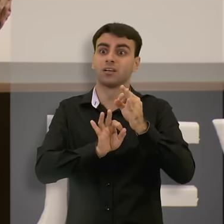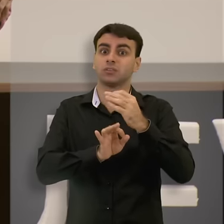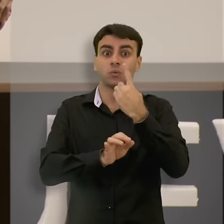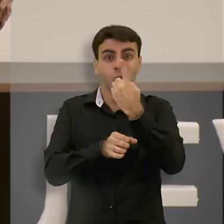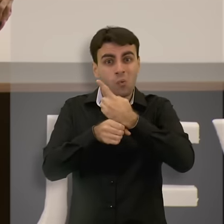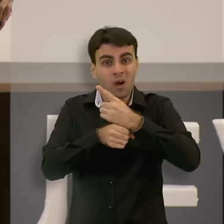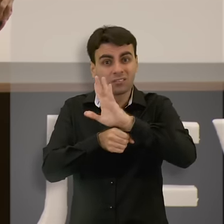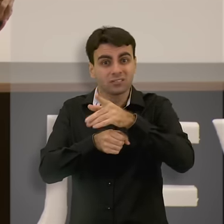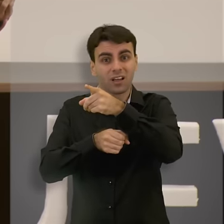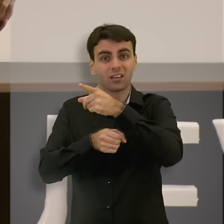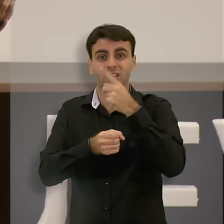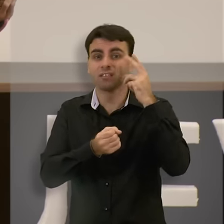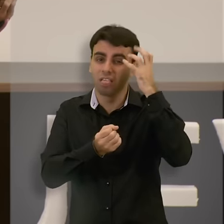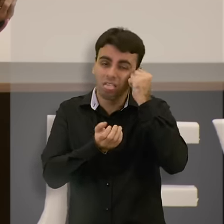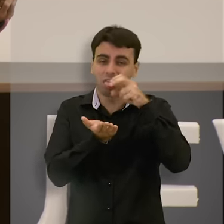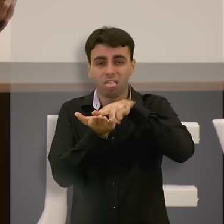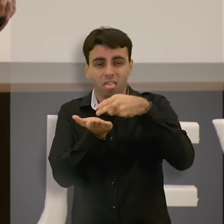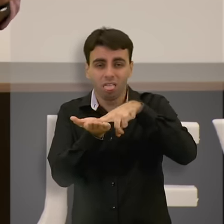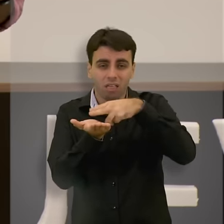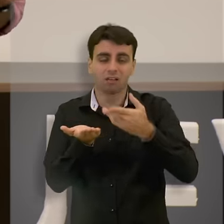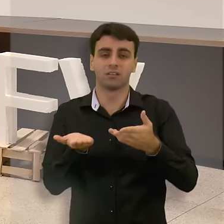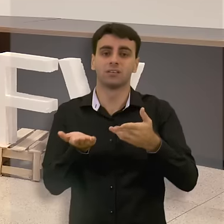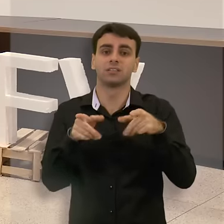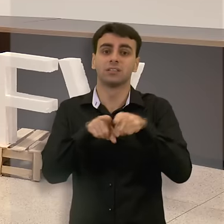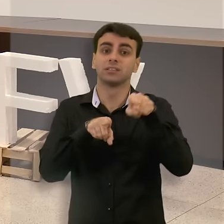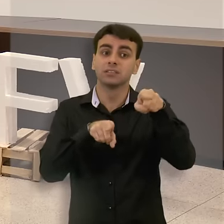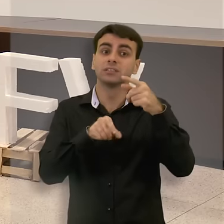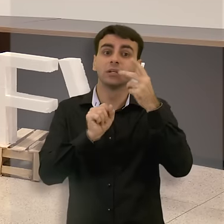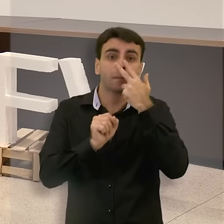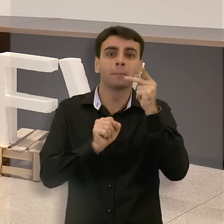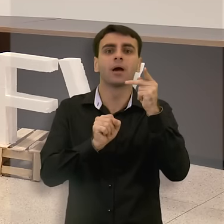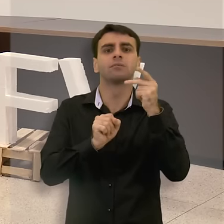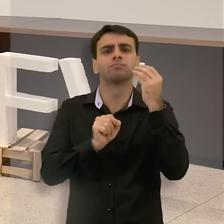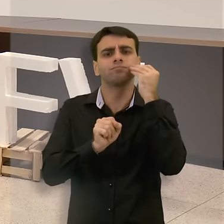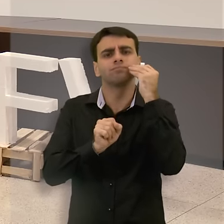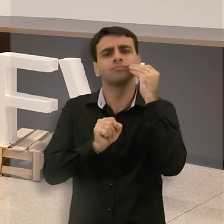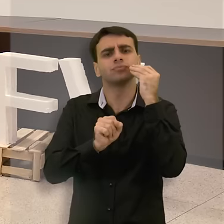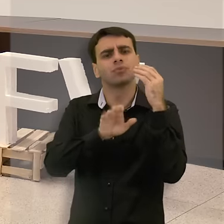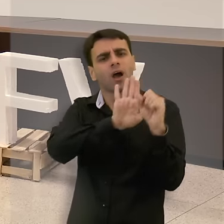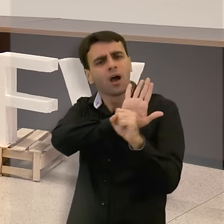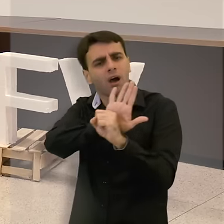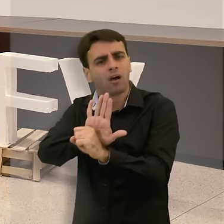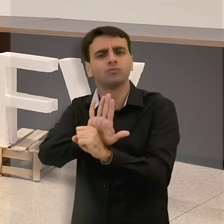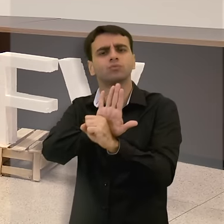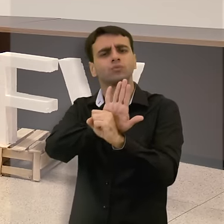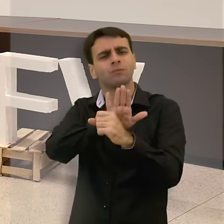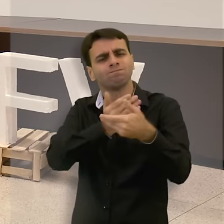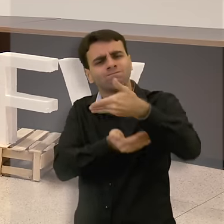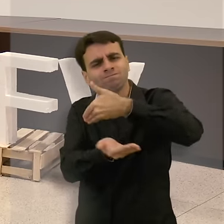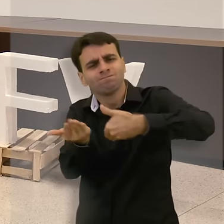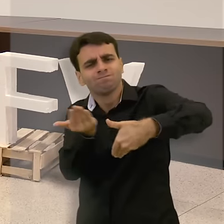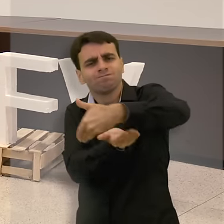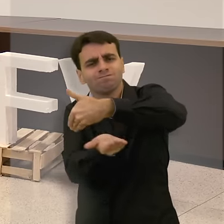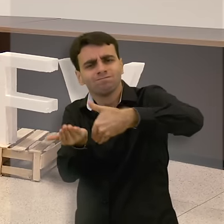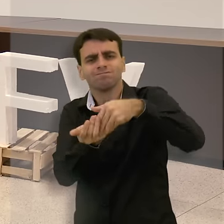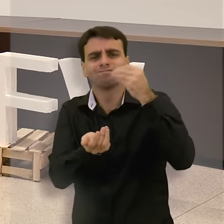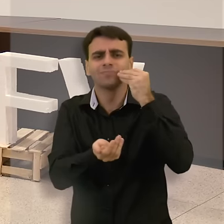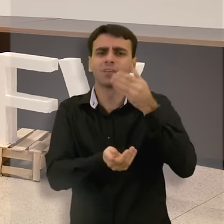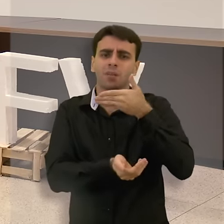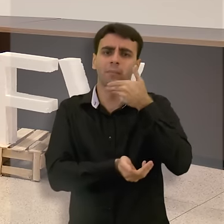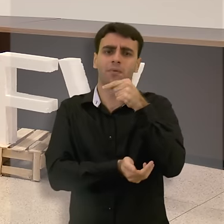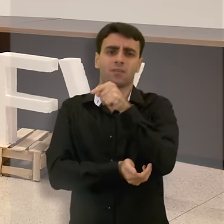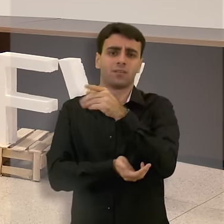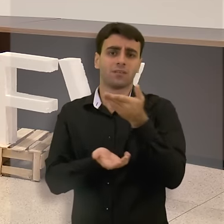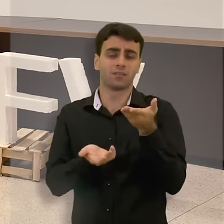um ano e que ela poderia ter uma comunicação melhor com o marido dela para ajudar a cuidar daquele problema